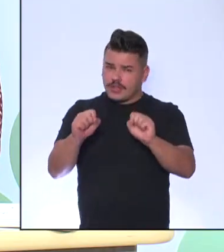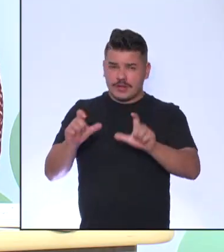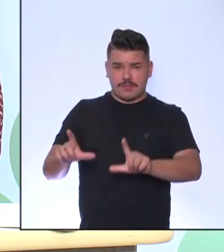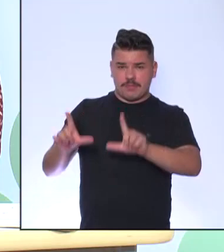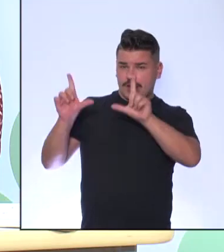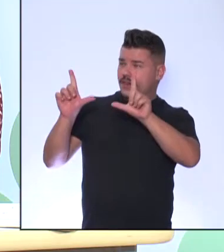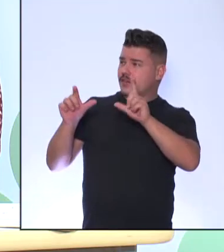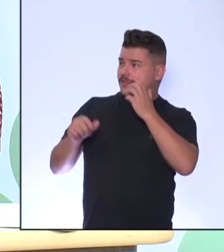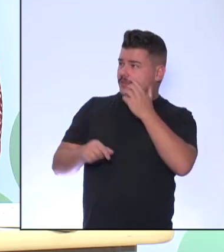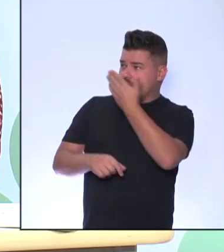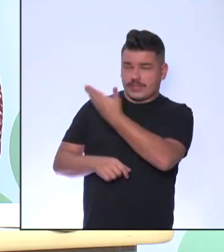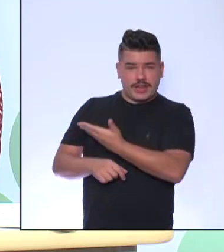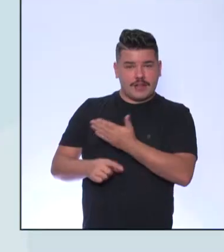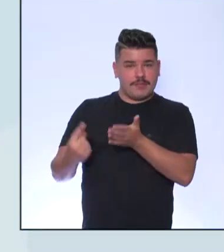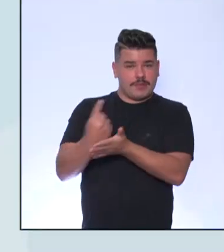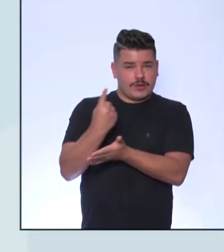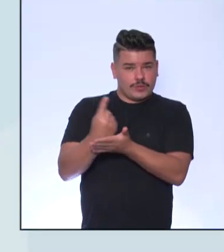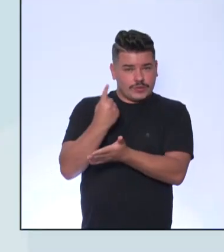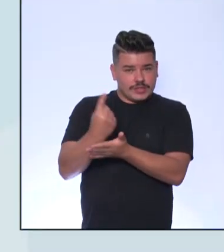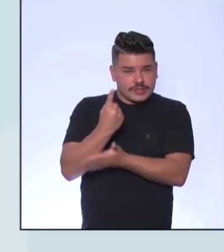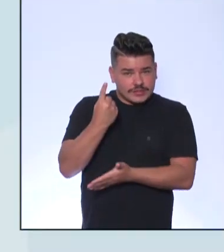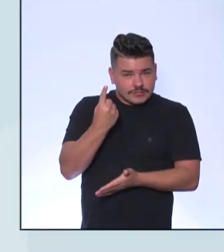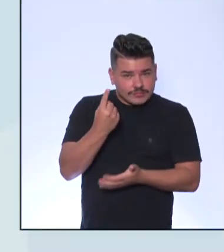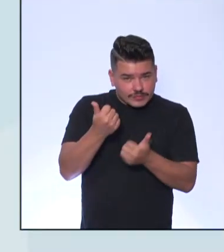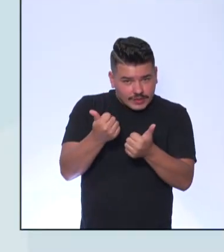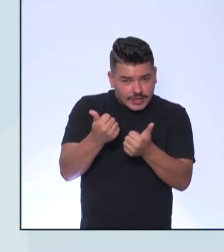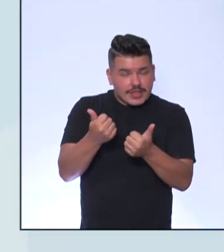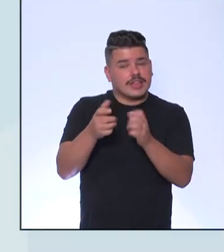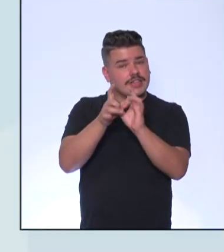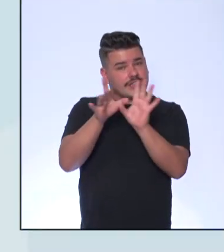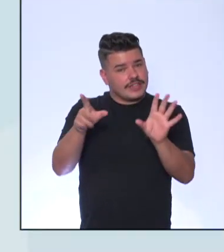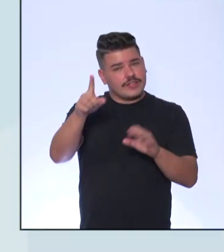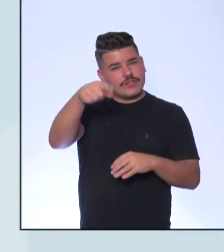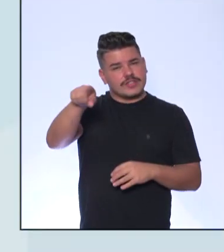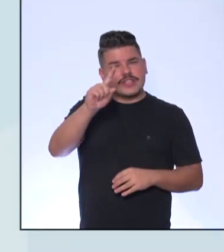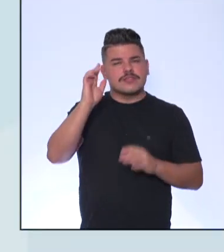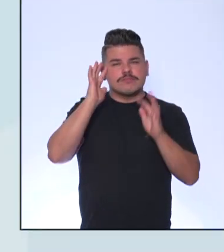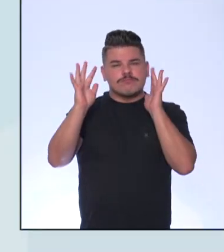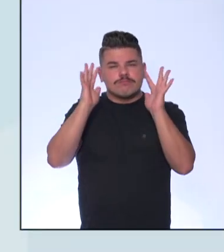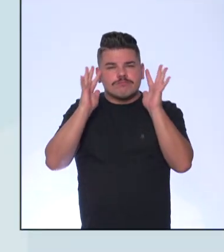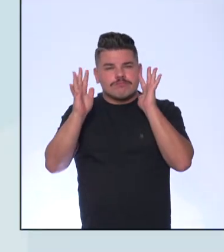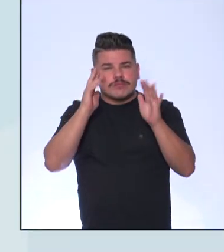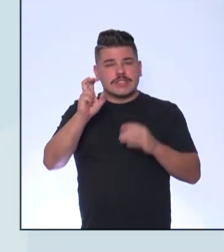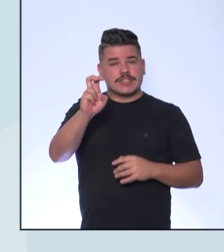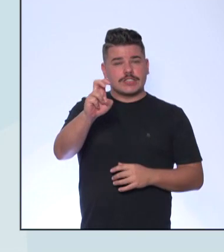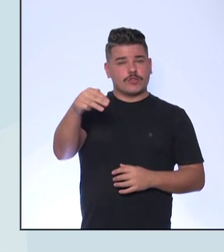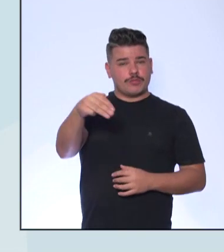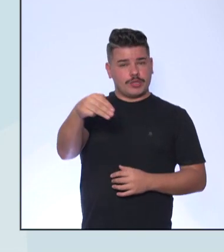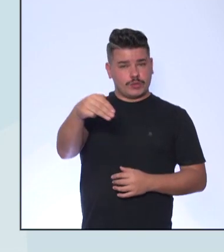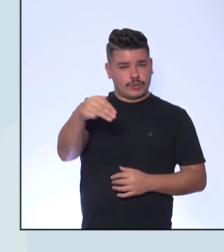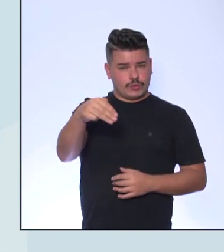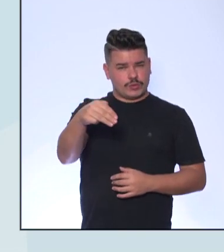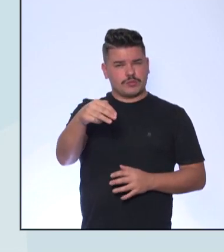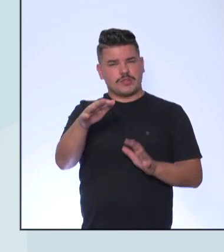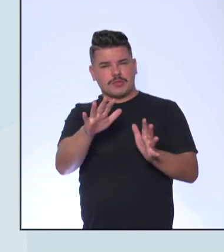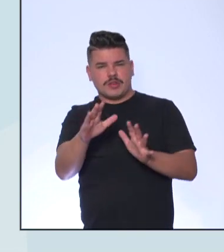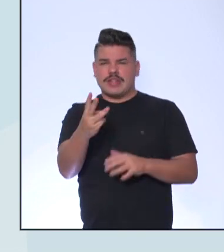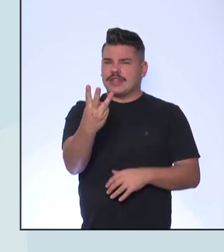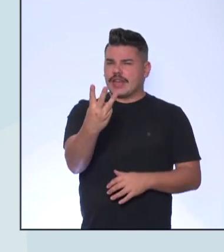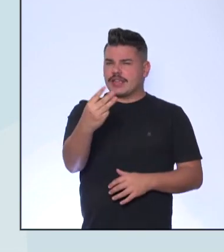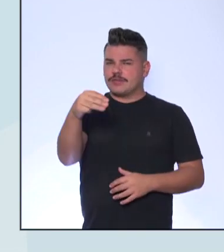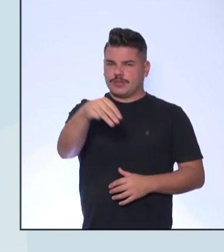perguntas para os alunos, por favor. Vamos deixar... Aí está dizendo cinco minutos. Vamos deixar uns três minutos.